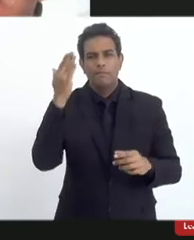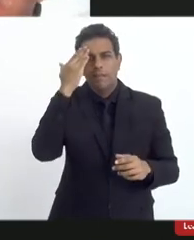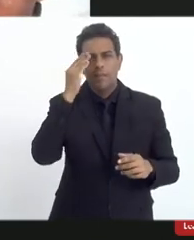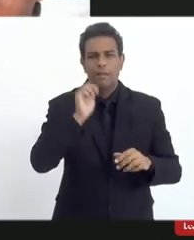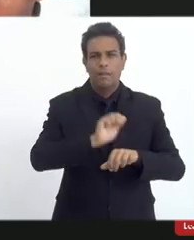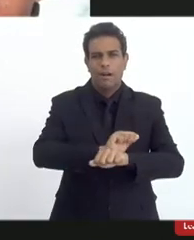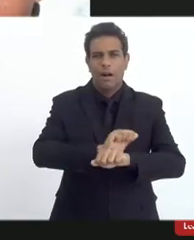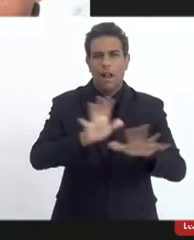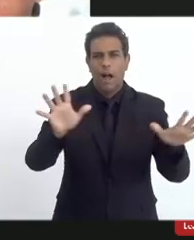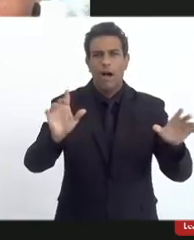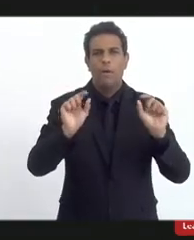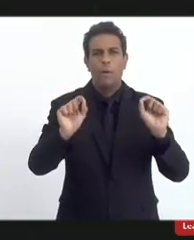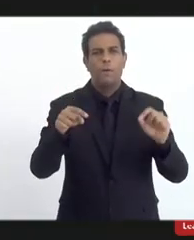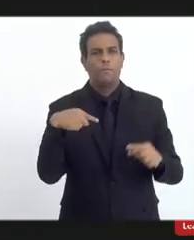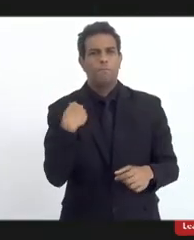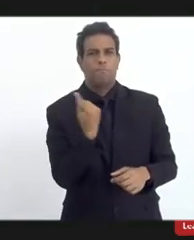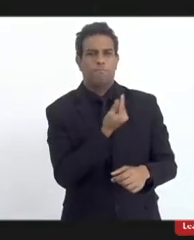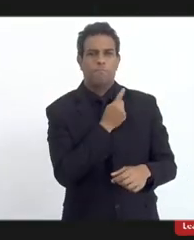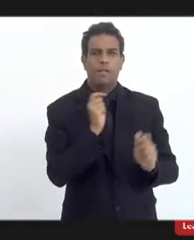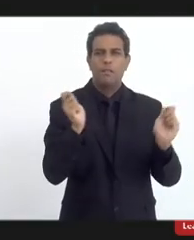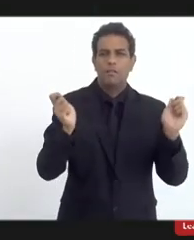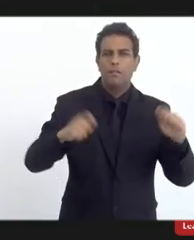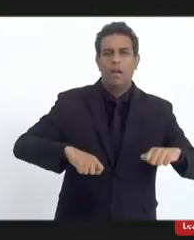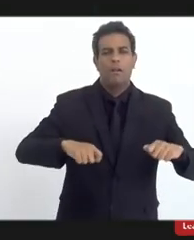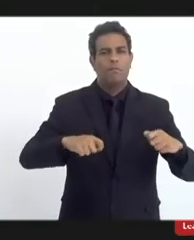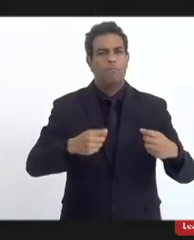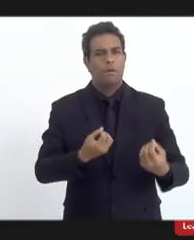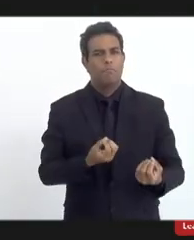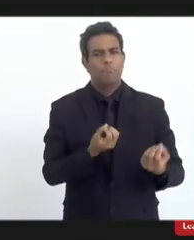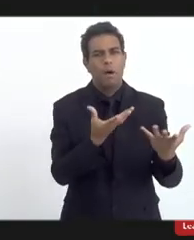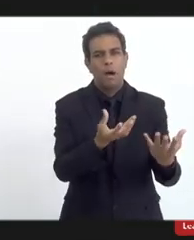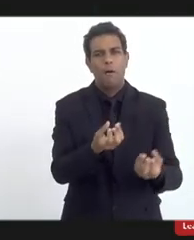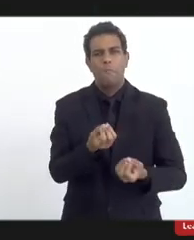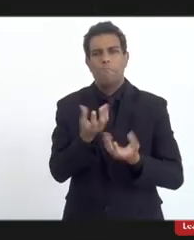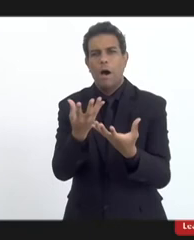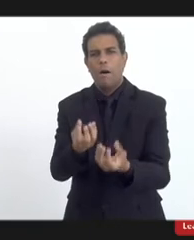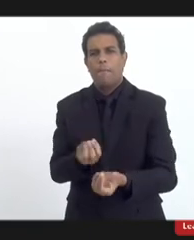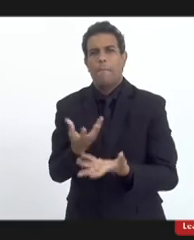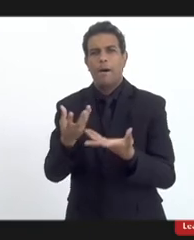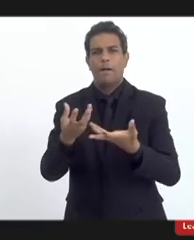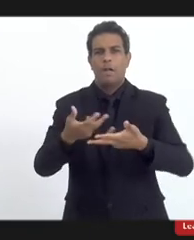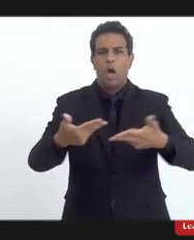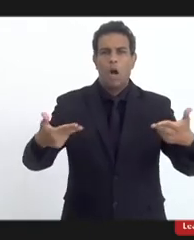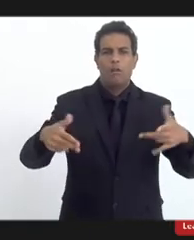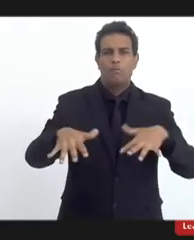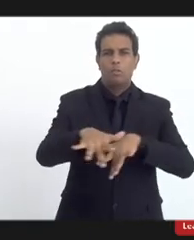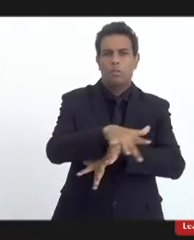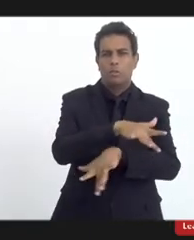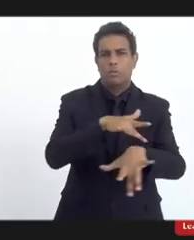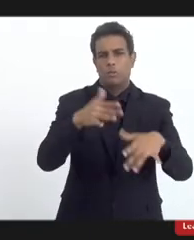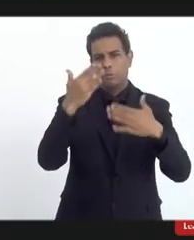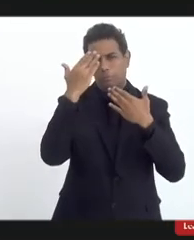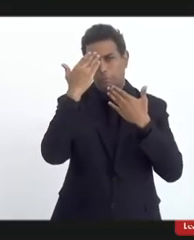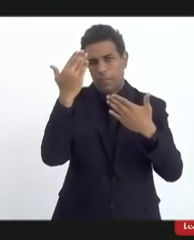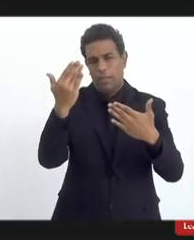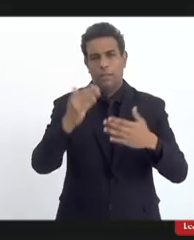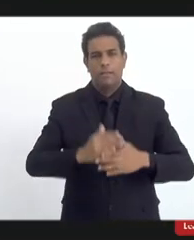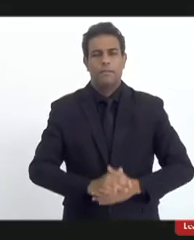que a gente pode colaborar nós estaremos rigorosamente à disposição muito obrigado